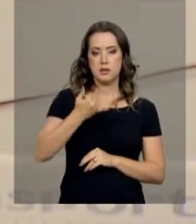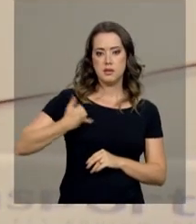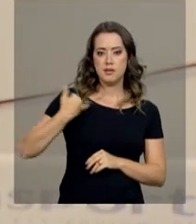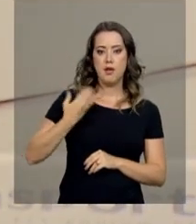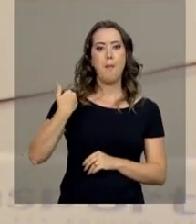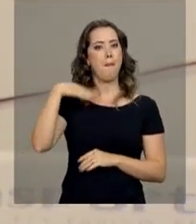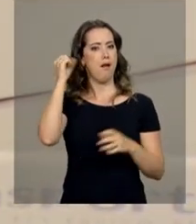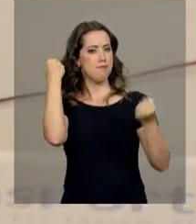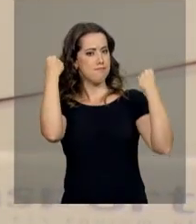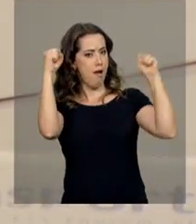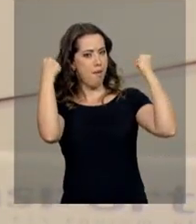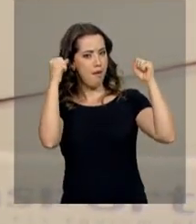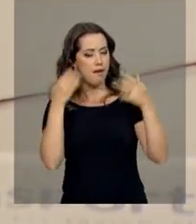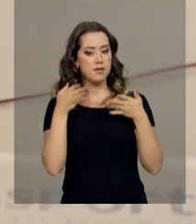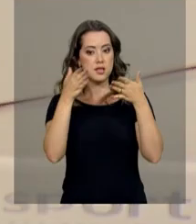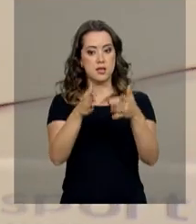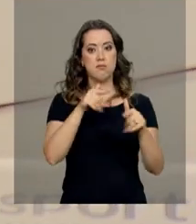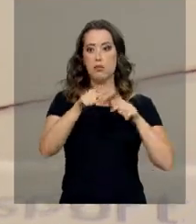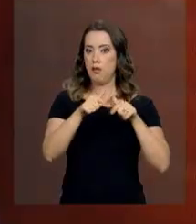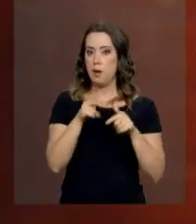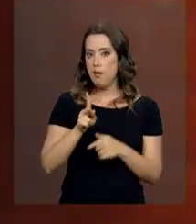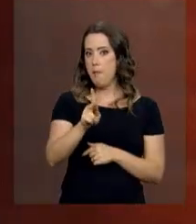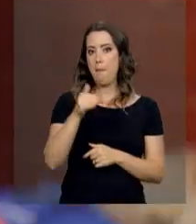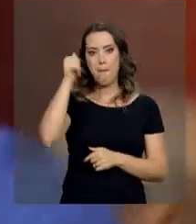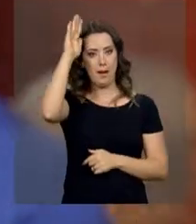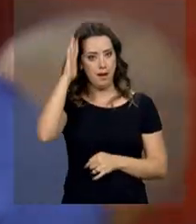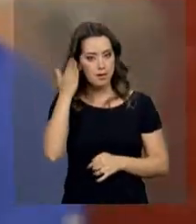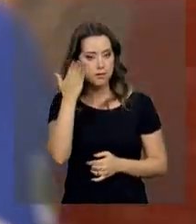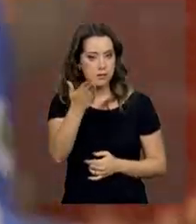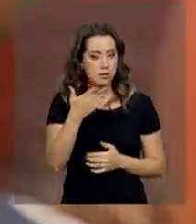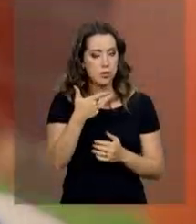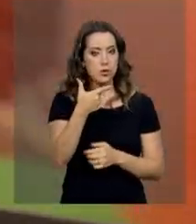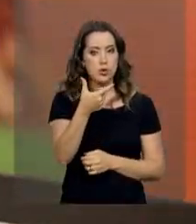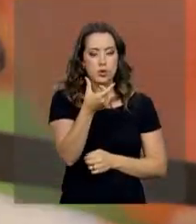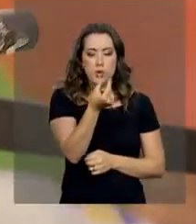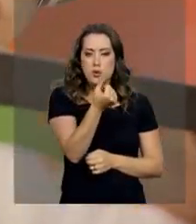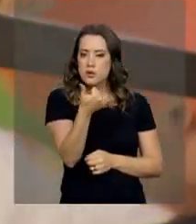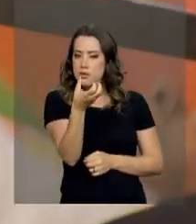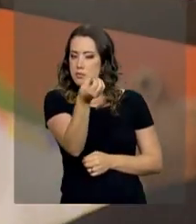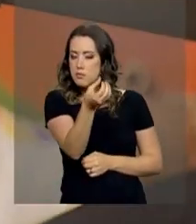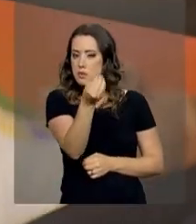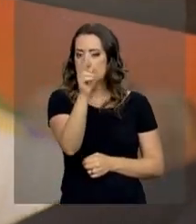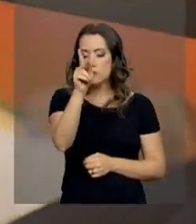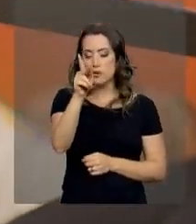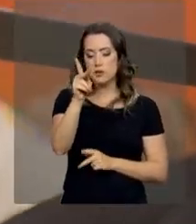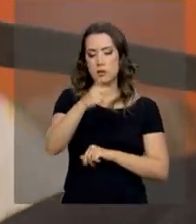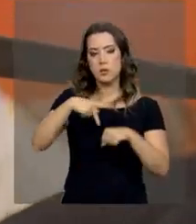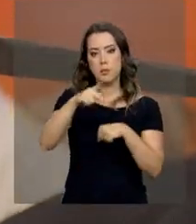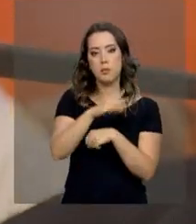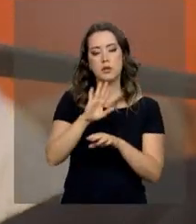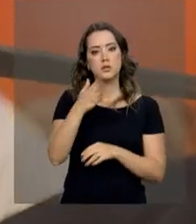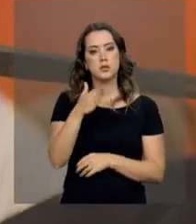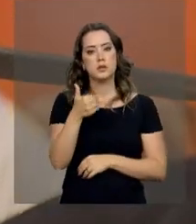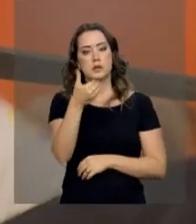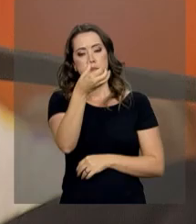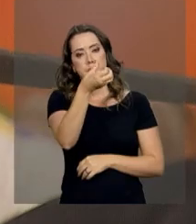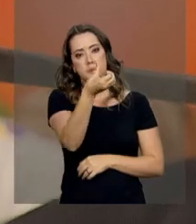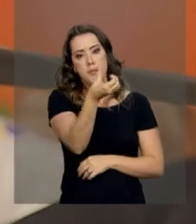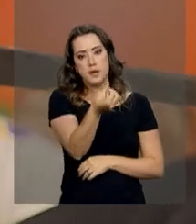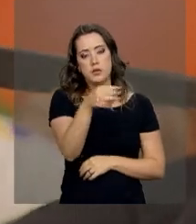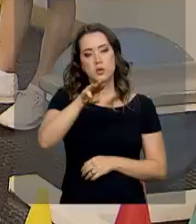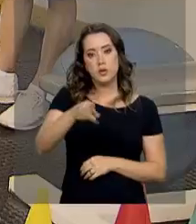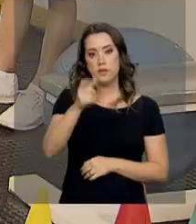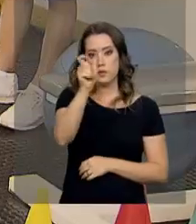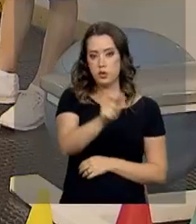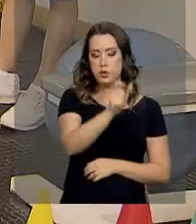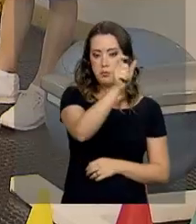ativo e presente no mercado de trabalho. E a partir de 2060, o país terá cerca de 19 milhões de